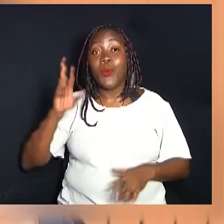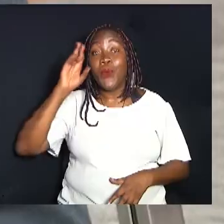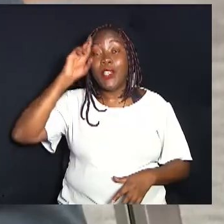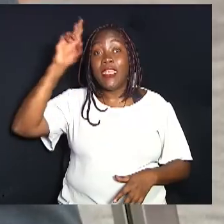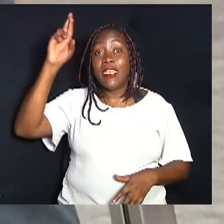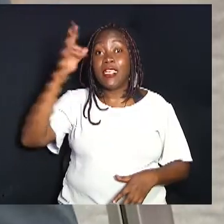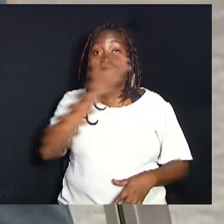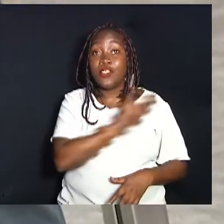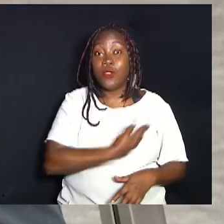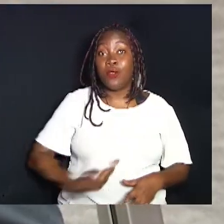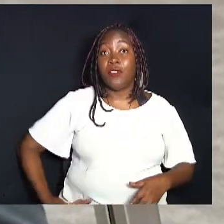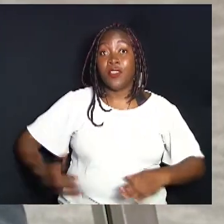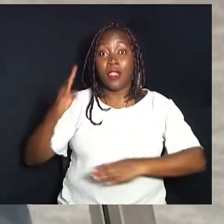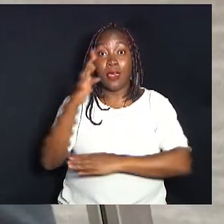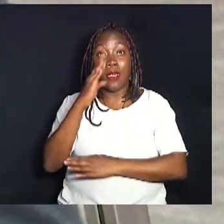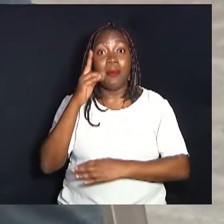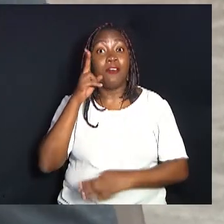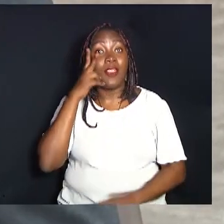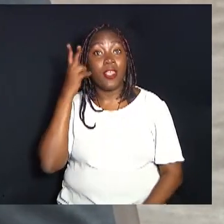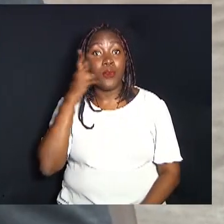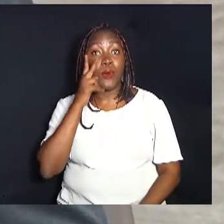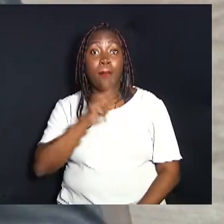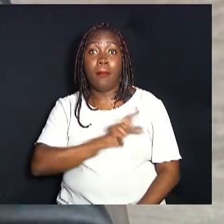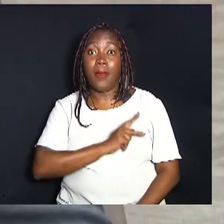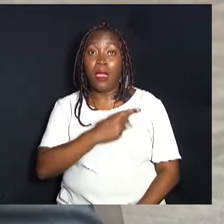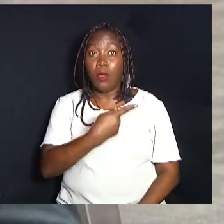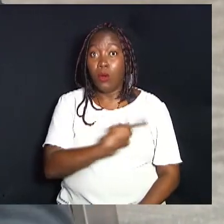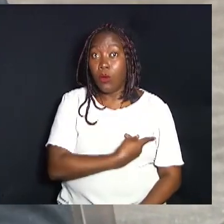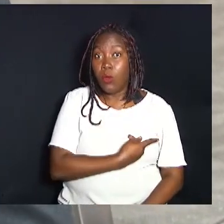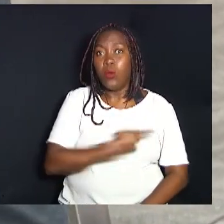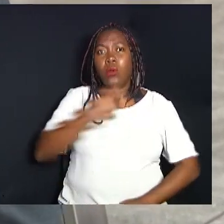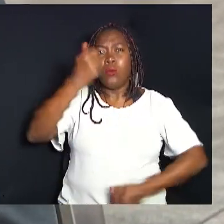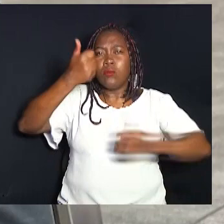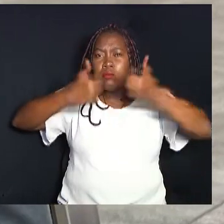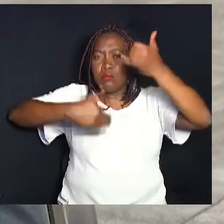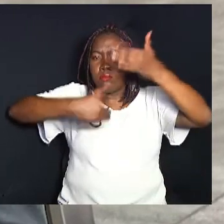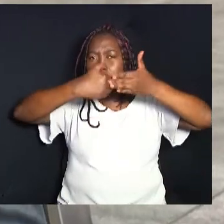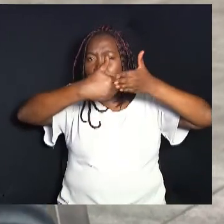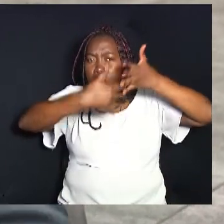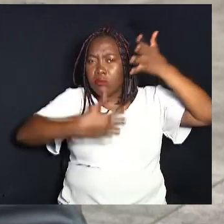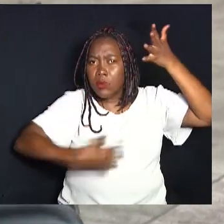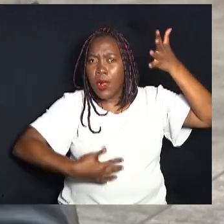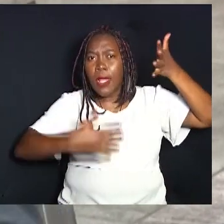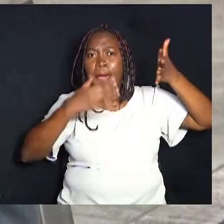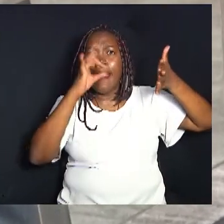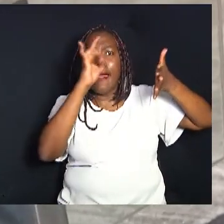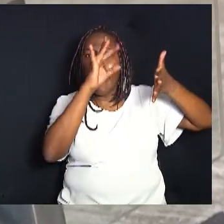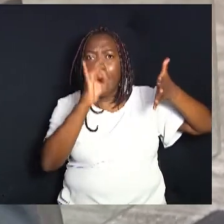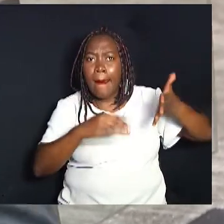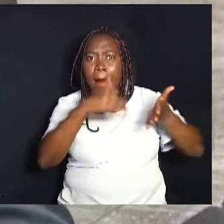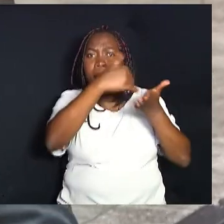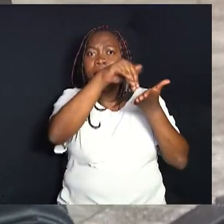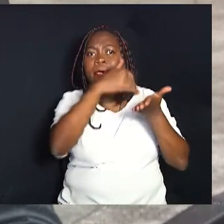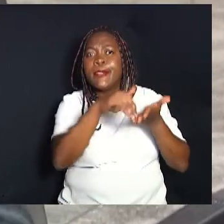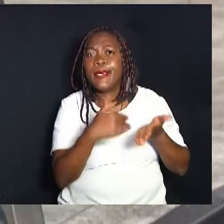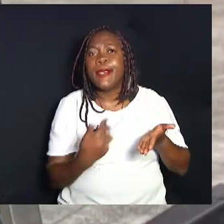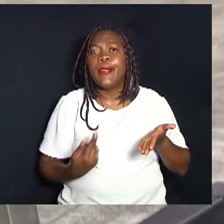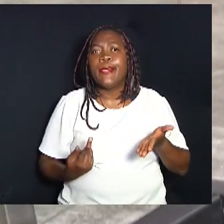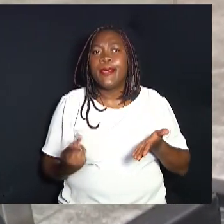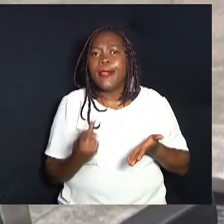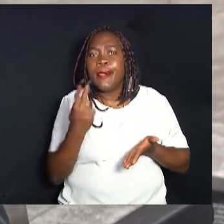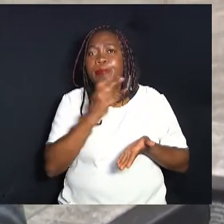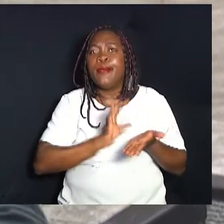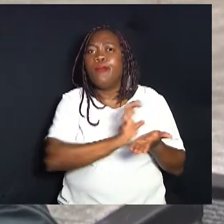O líder de governo na Câmara, o vereador Paulo Haddad, detalhou com quanto cada secretaria poderá